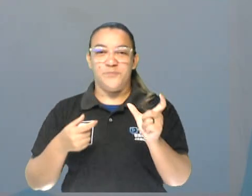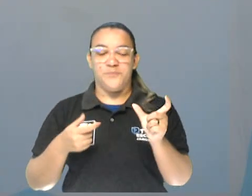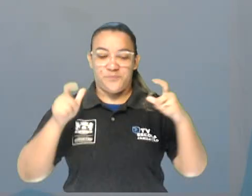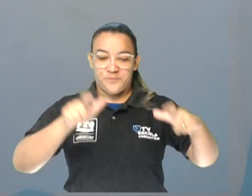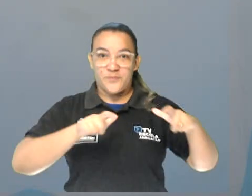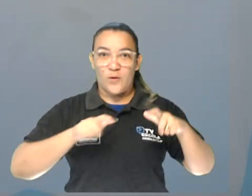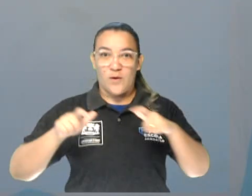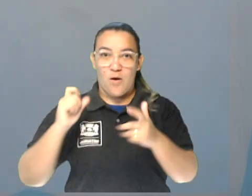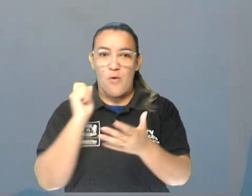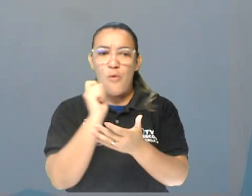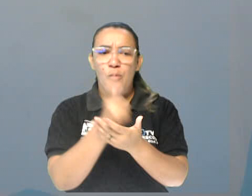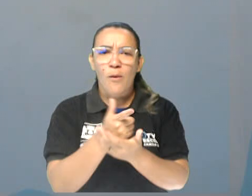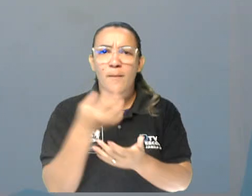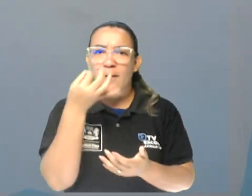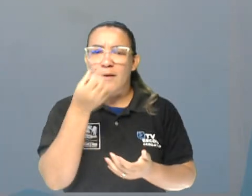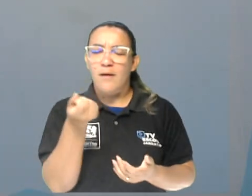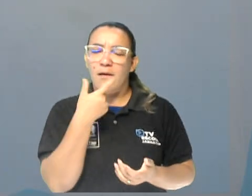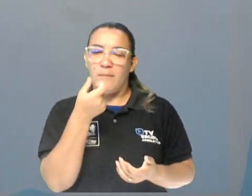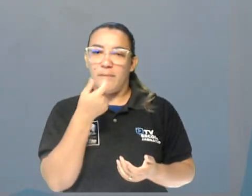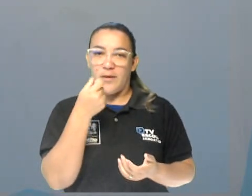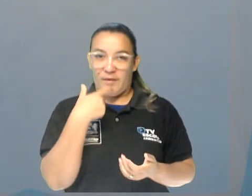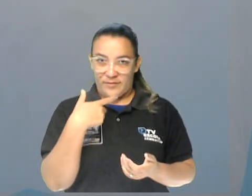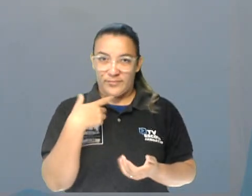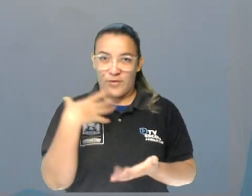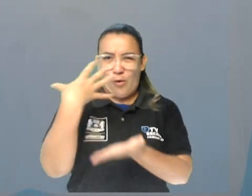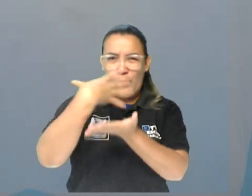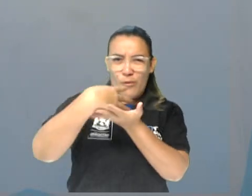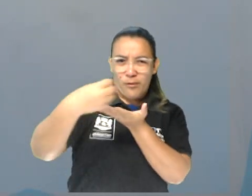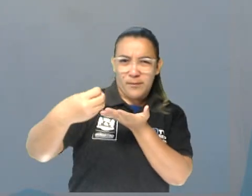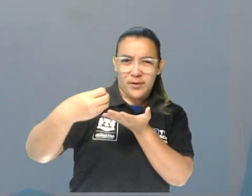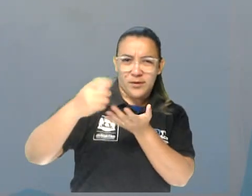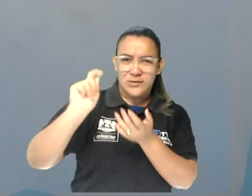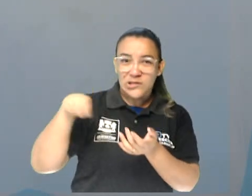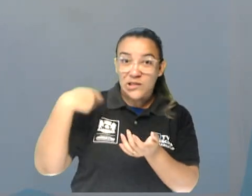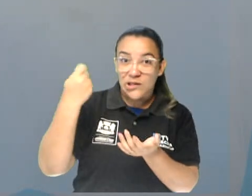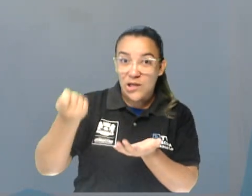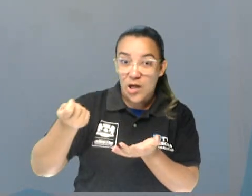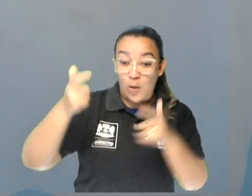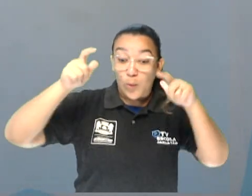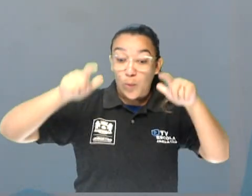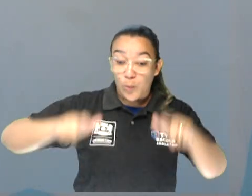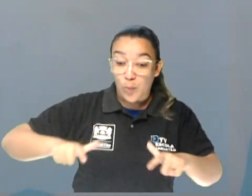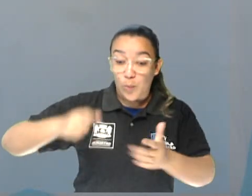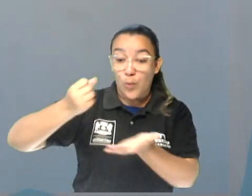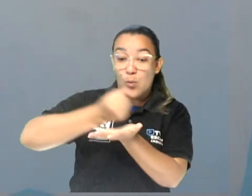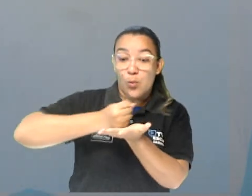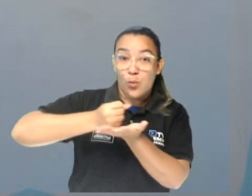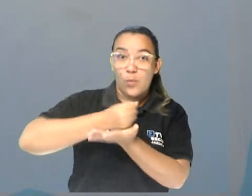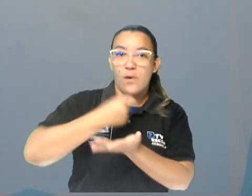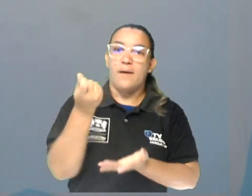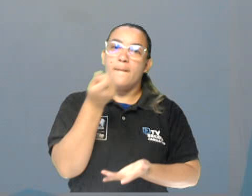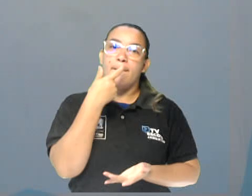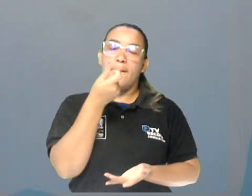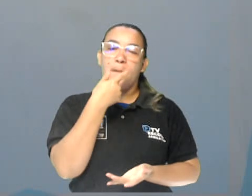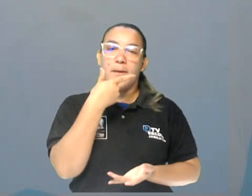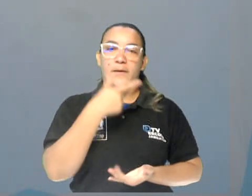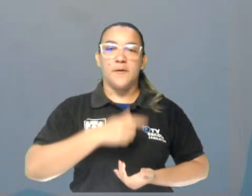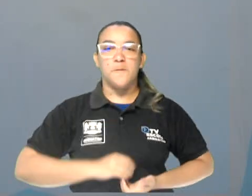Por exemplo, repitam comigo mais uma vez. Pharmacy. Novamente, Pharmacy.